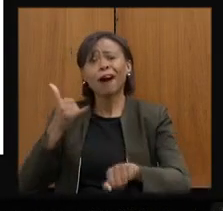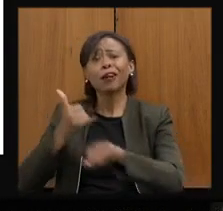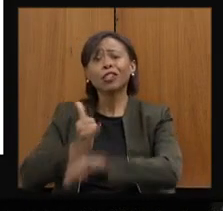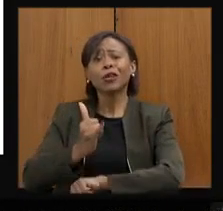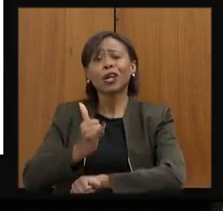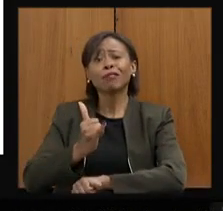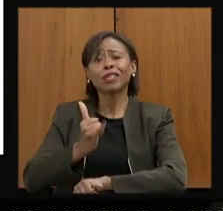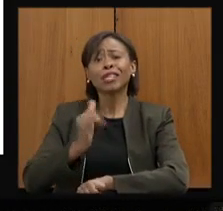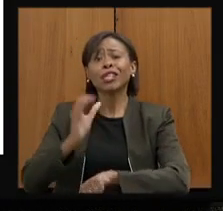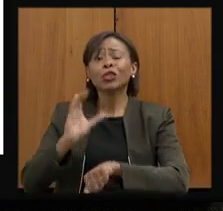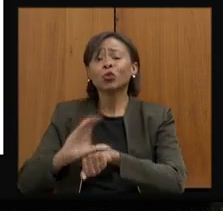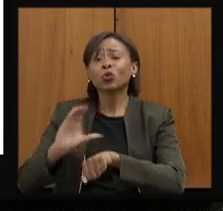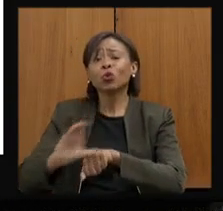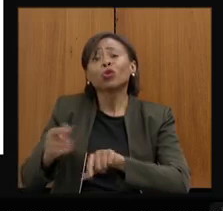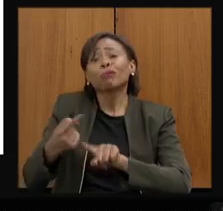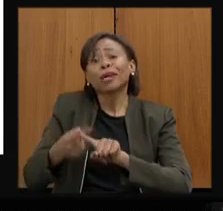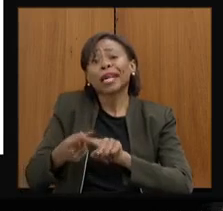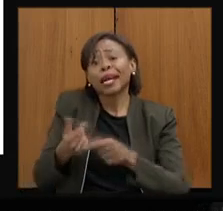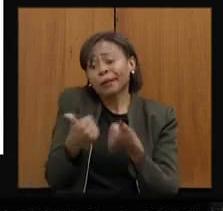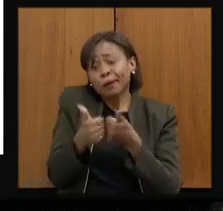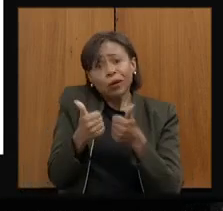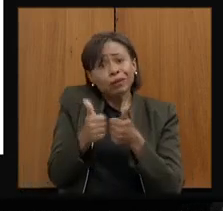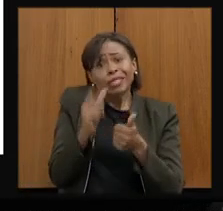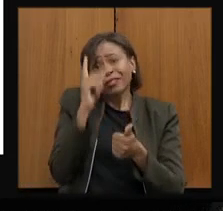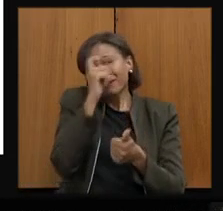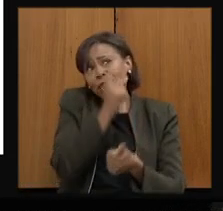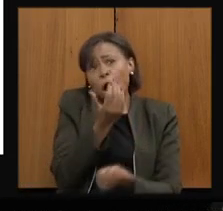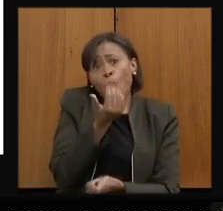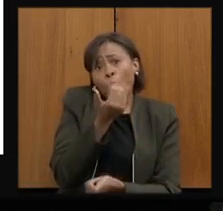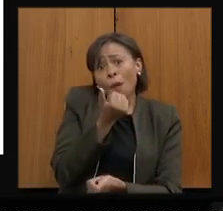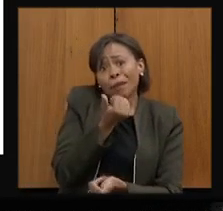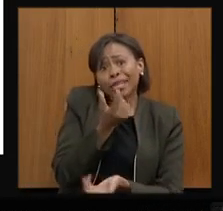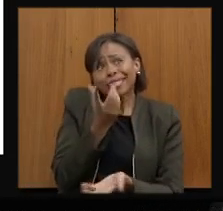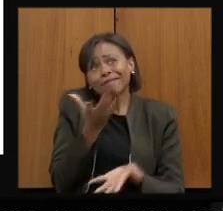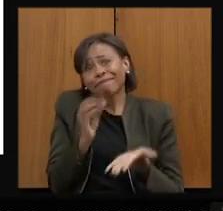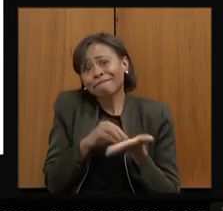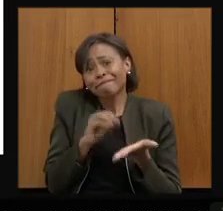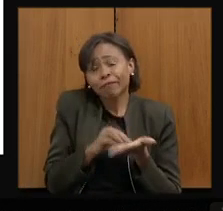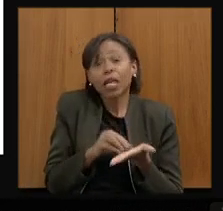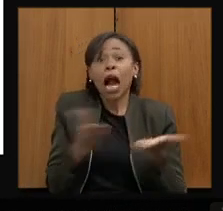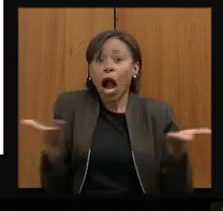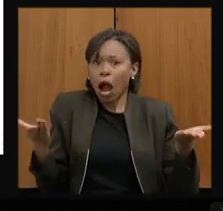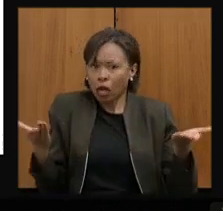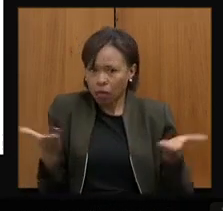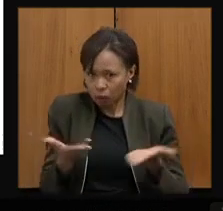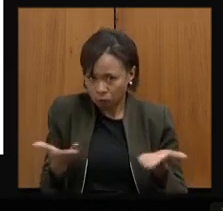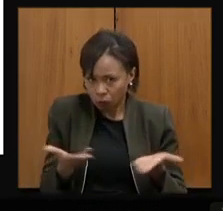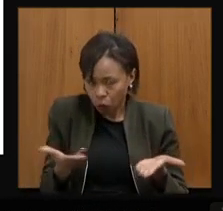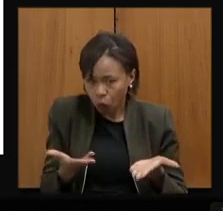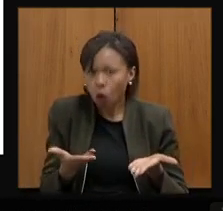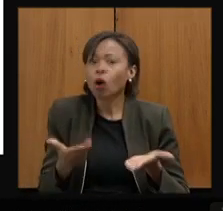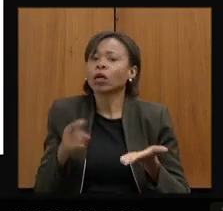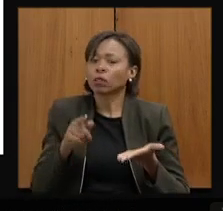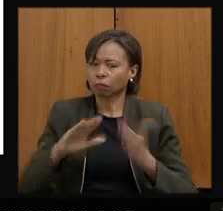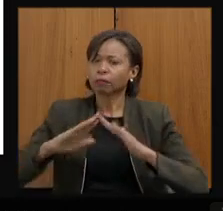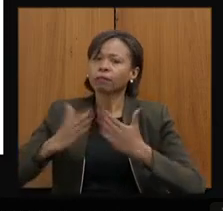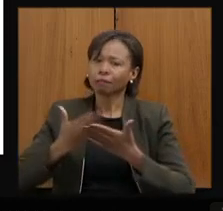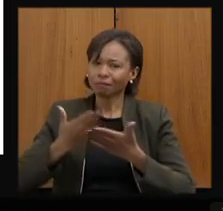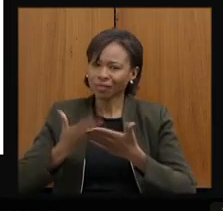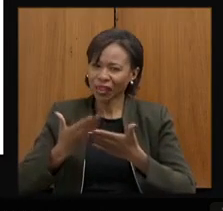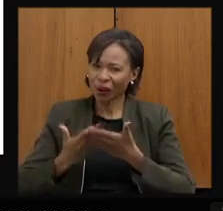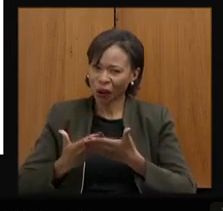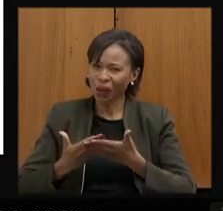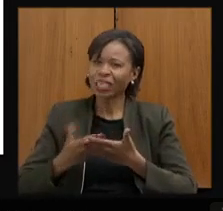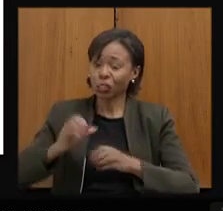profissional pela dificuldade do transporte e da alimentação. Vemos agora as nossas escolas da educação básica bastante